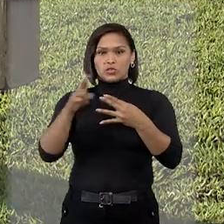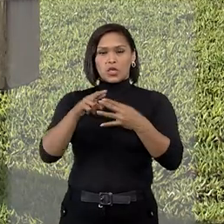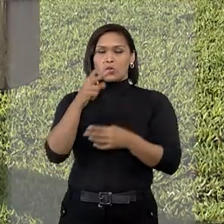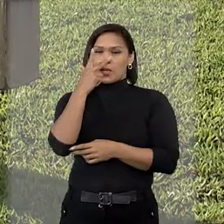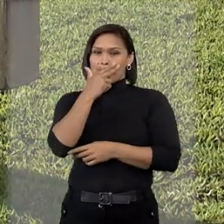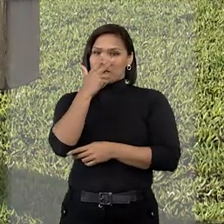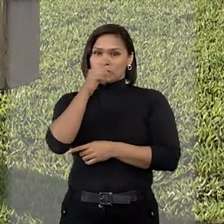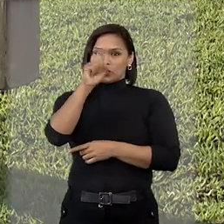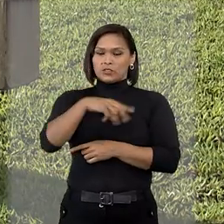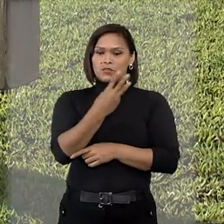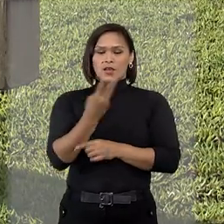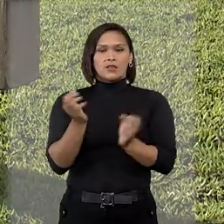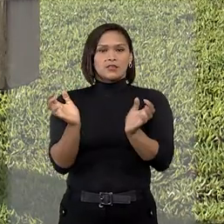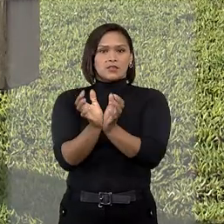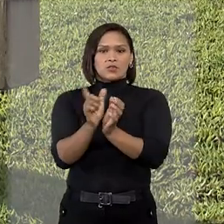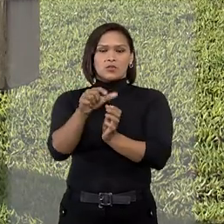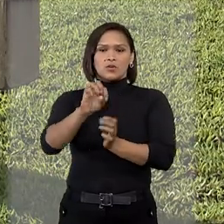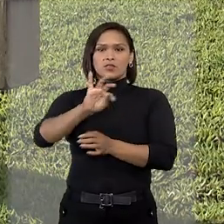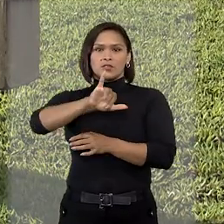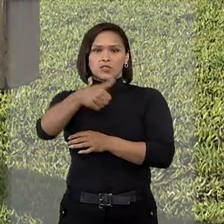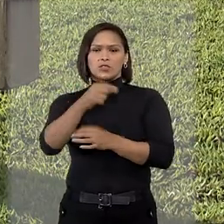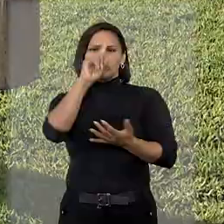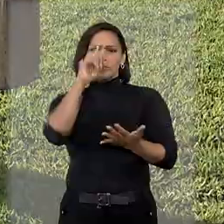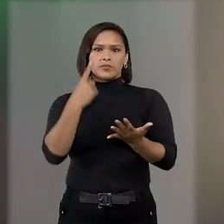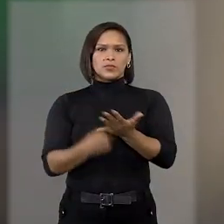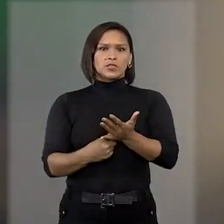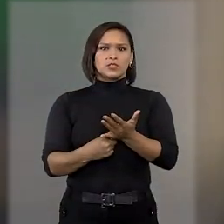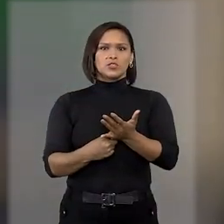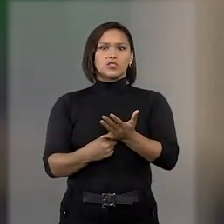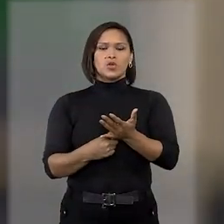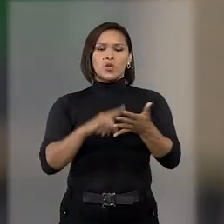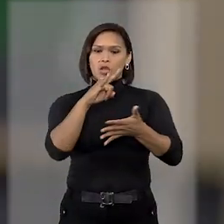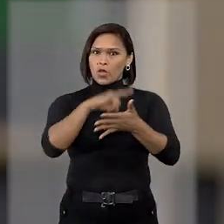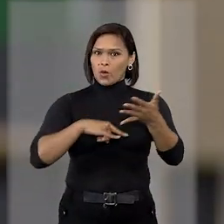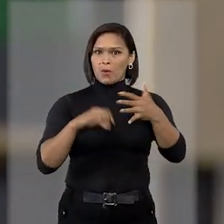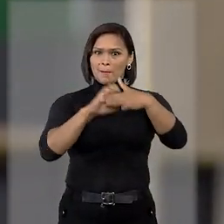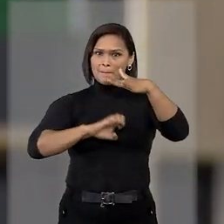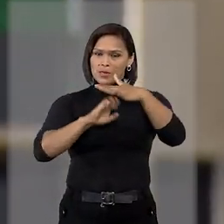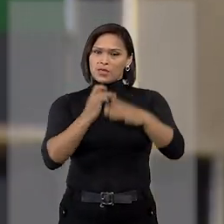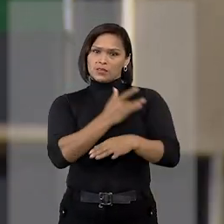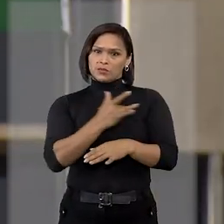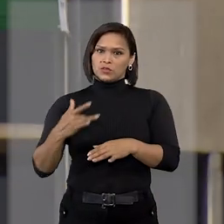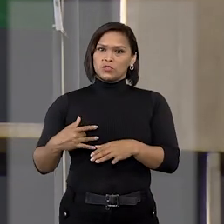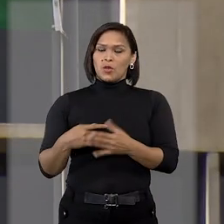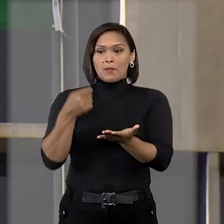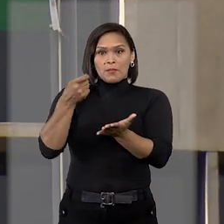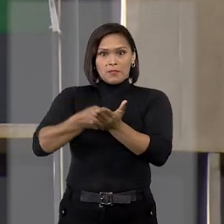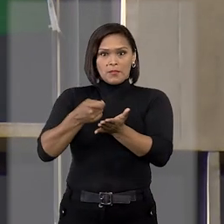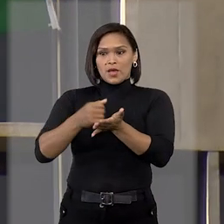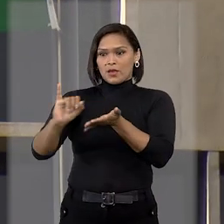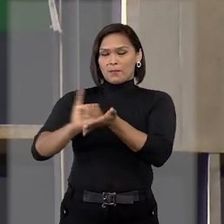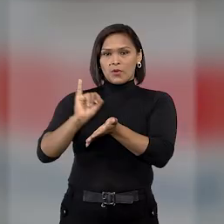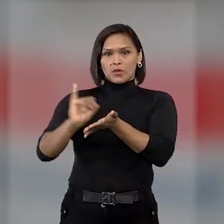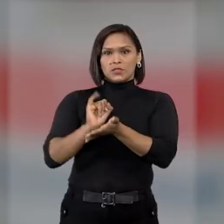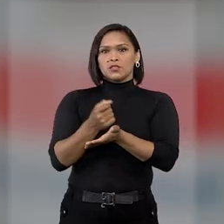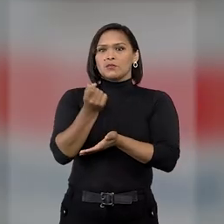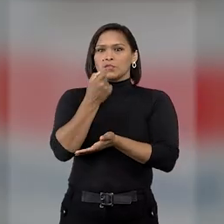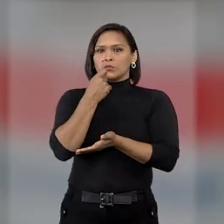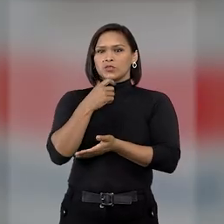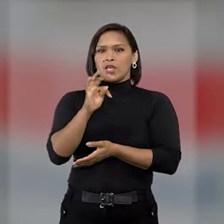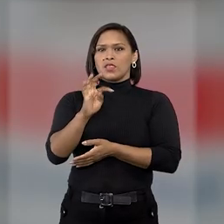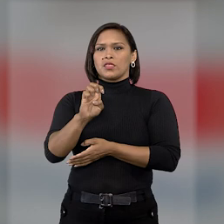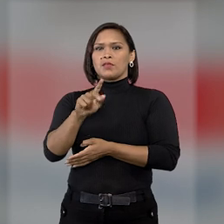repetitivos, a terceira turma do STJ decidiu que uma operadora de plano de saúde arque com a importação do medicamento